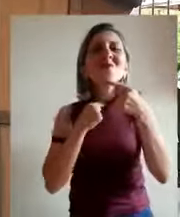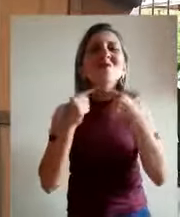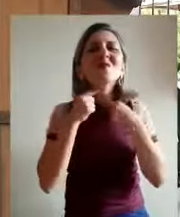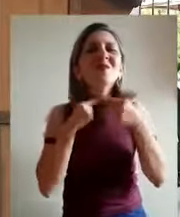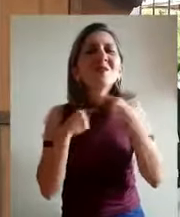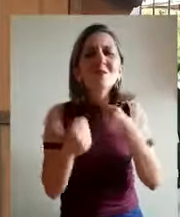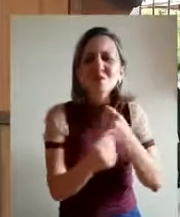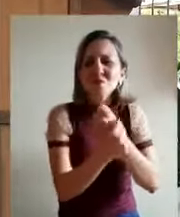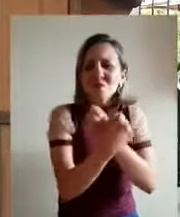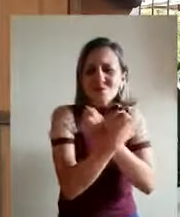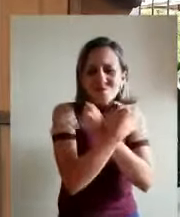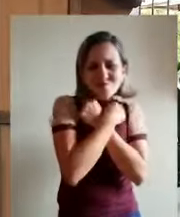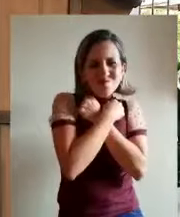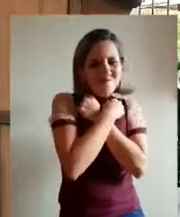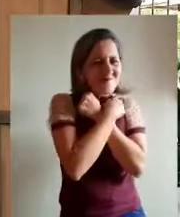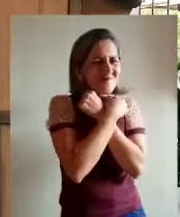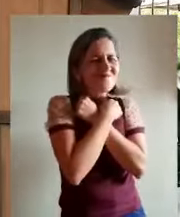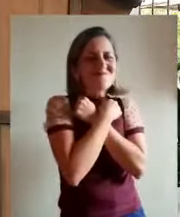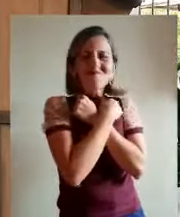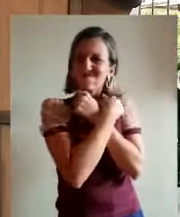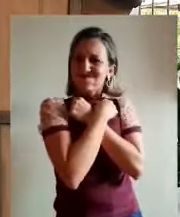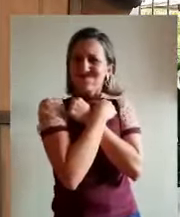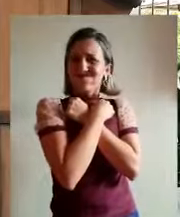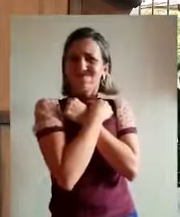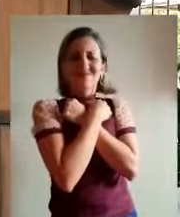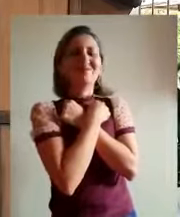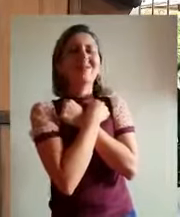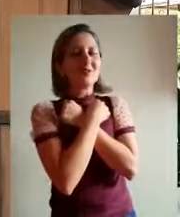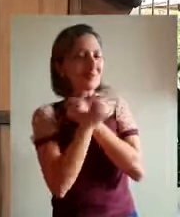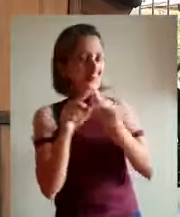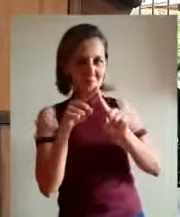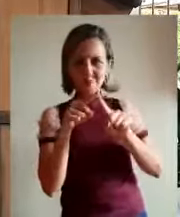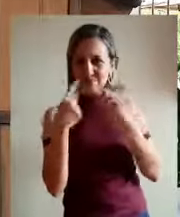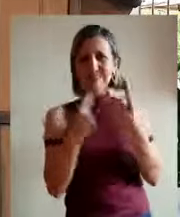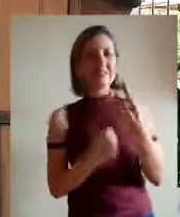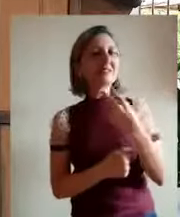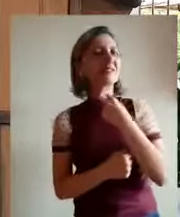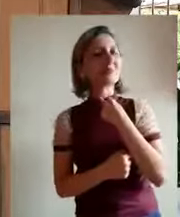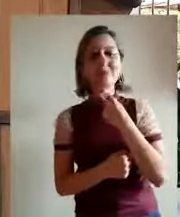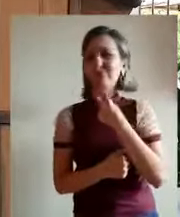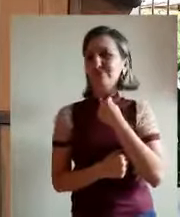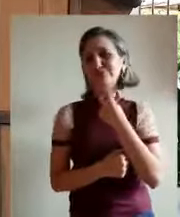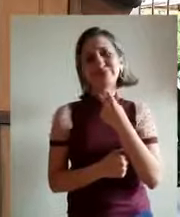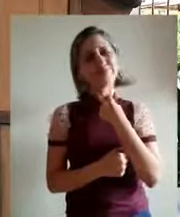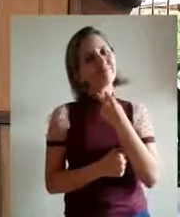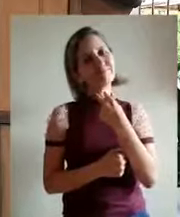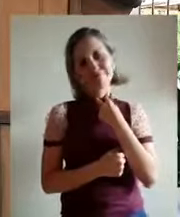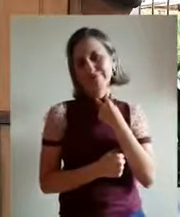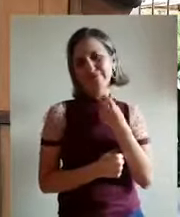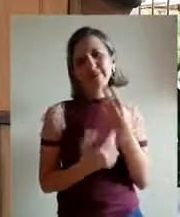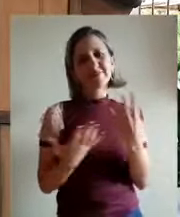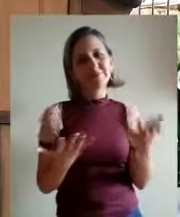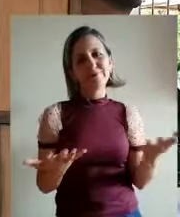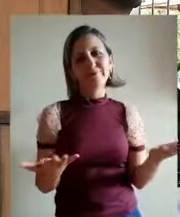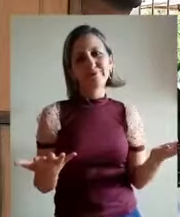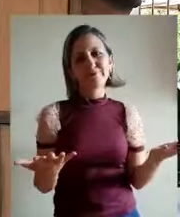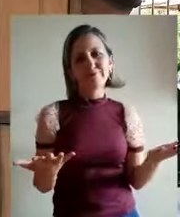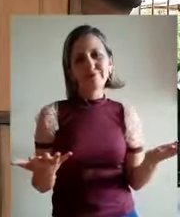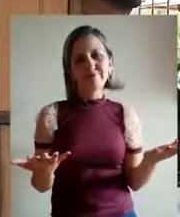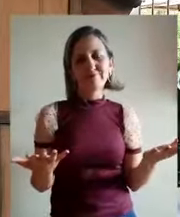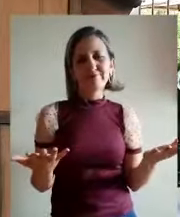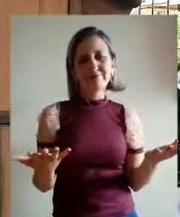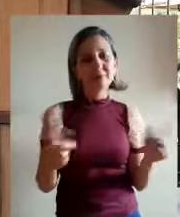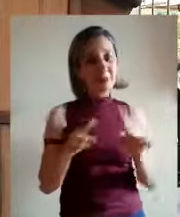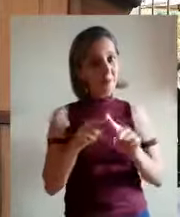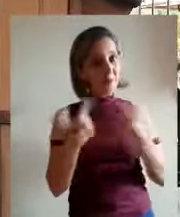bem apertado, olha! Mas não pode, não! Não pode, Moquinha, mas nós